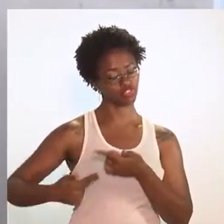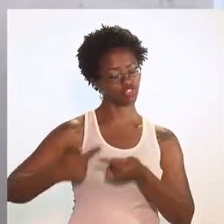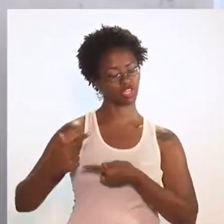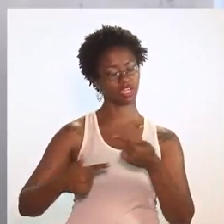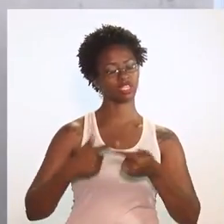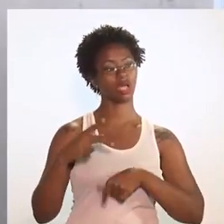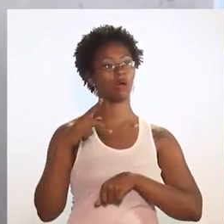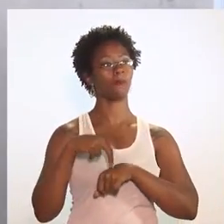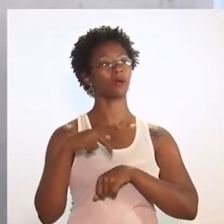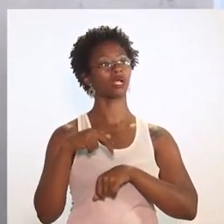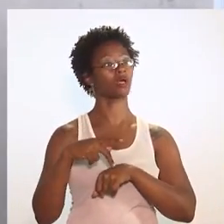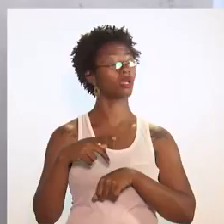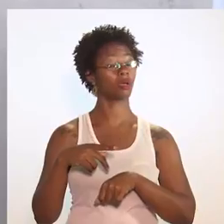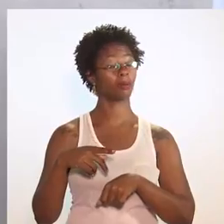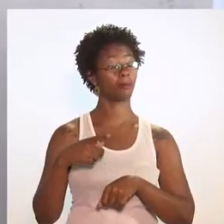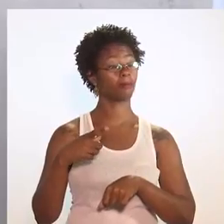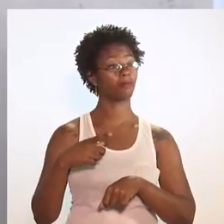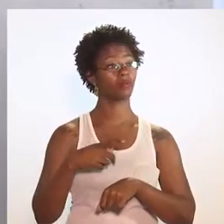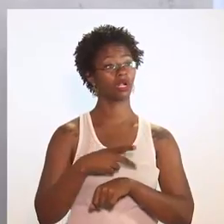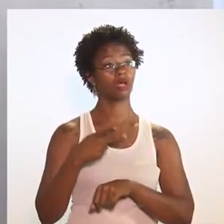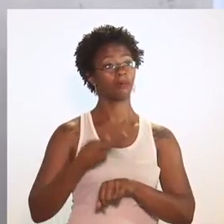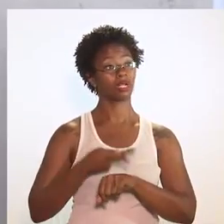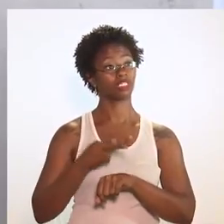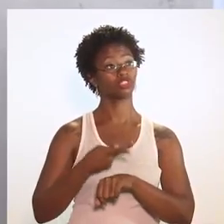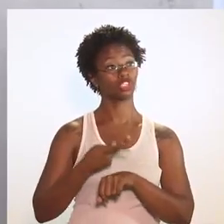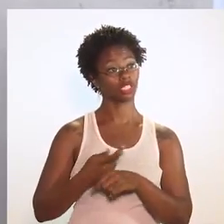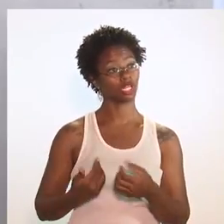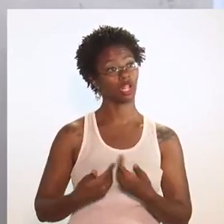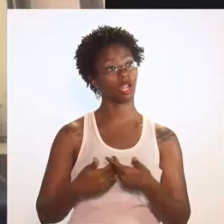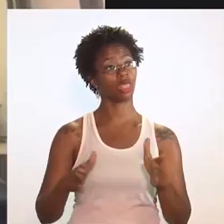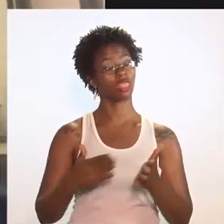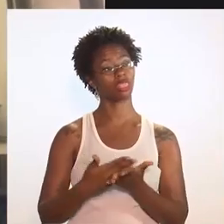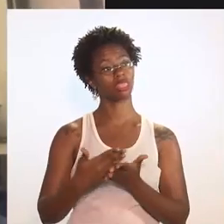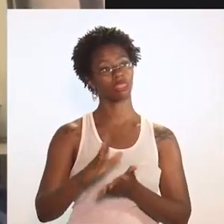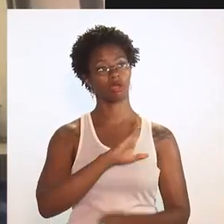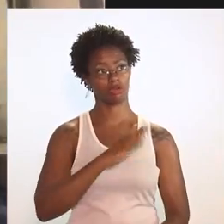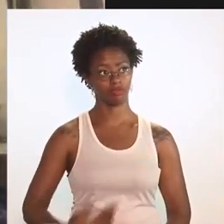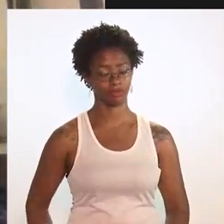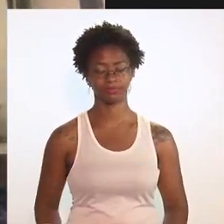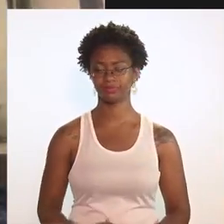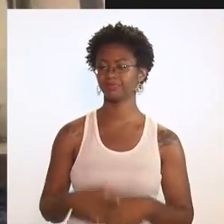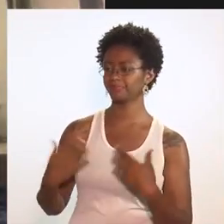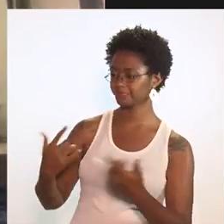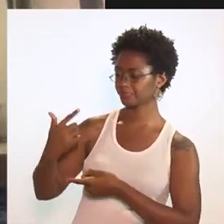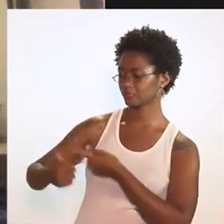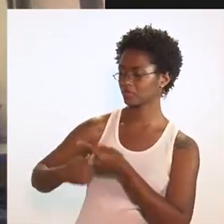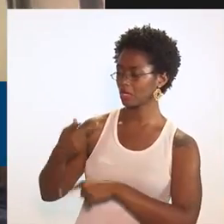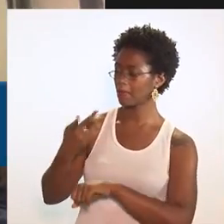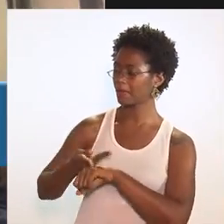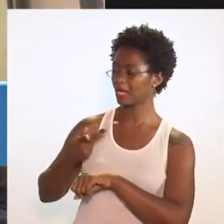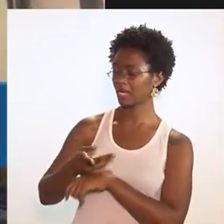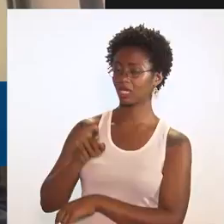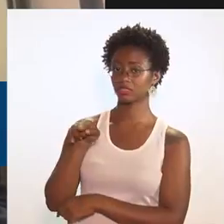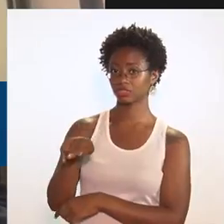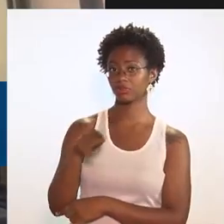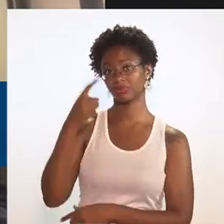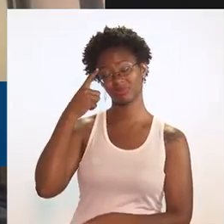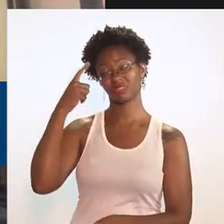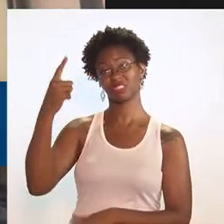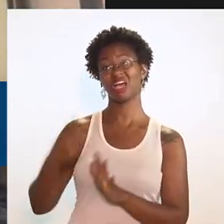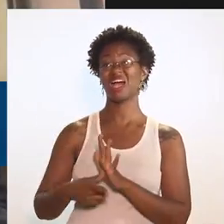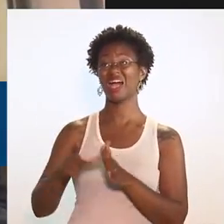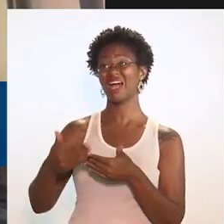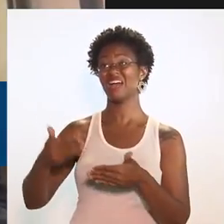Geração Prateada que vai ser lançado pelo governo? O projeto da Geração Prateada, ele começou a ser pensado